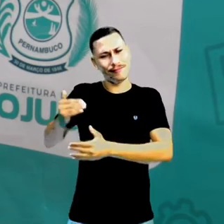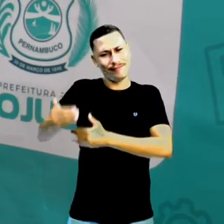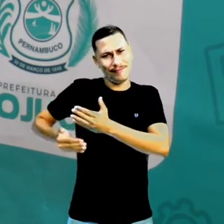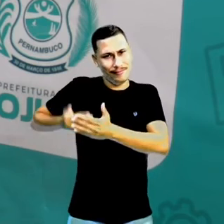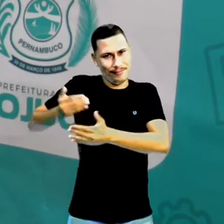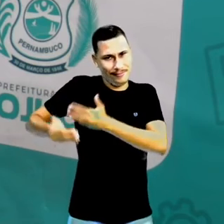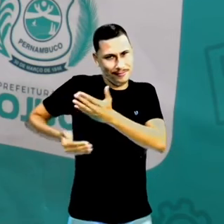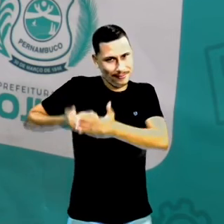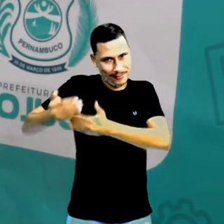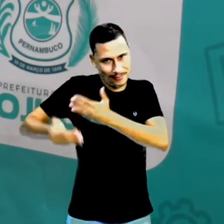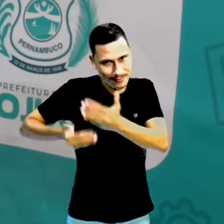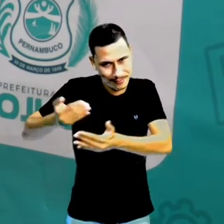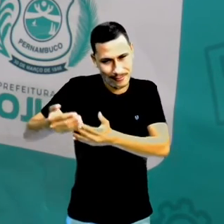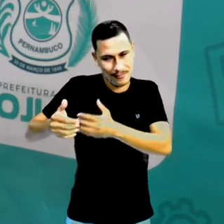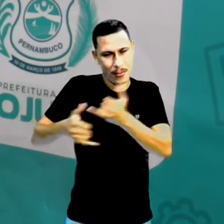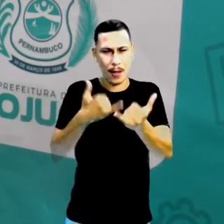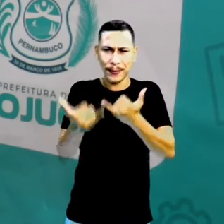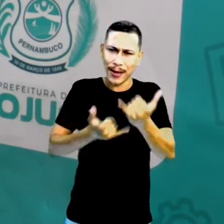mais individual